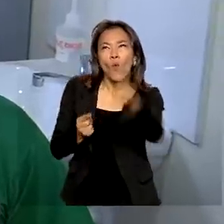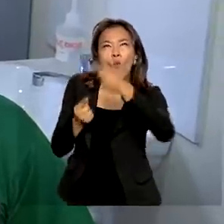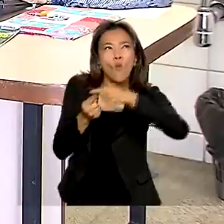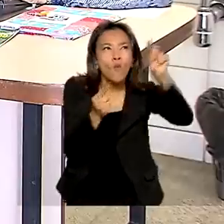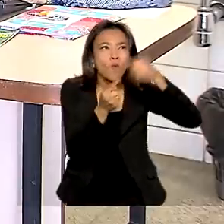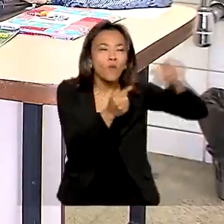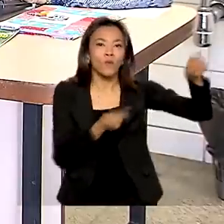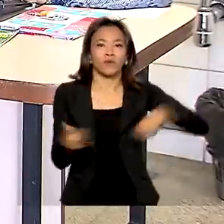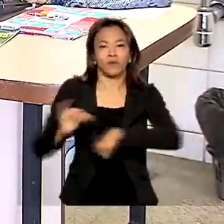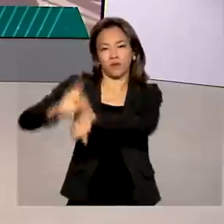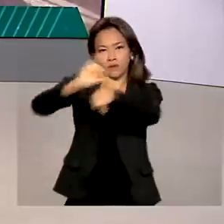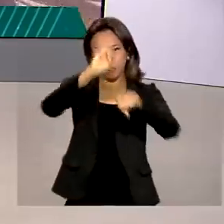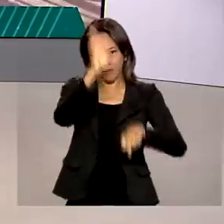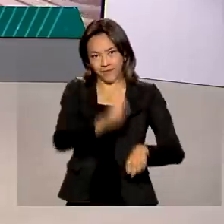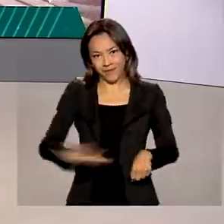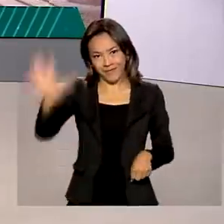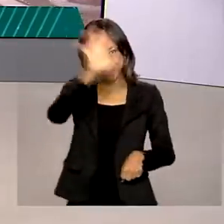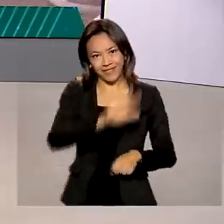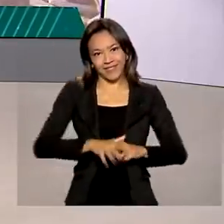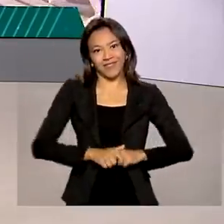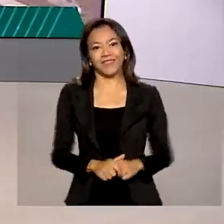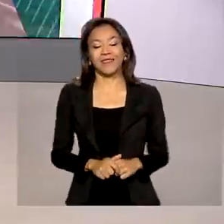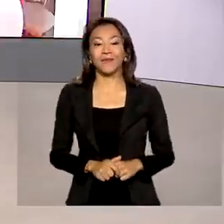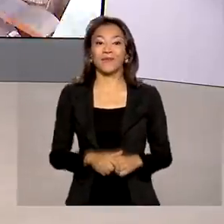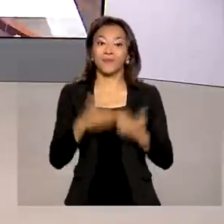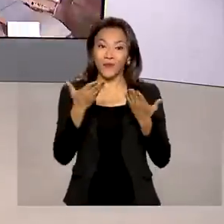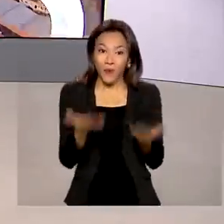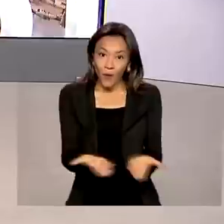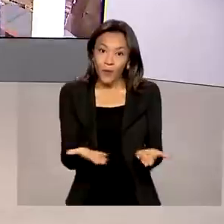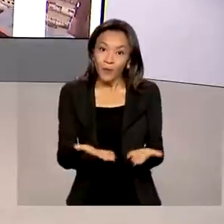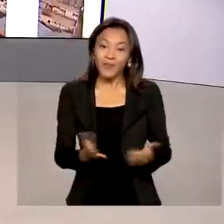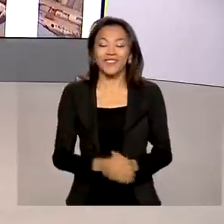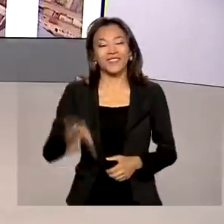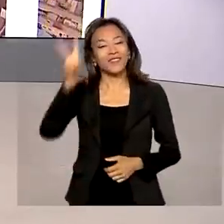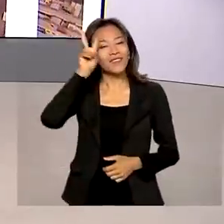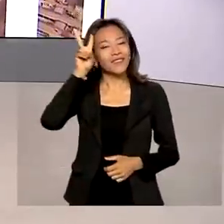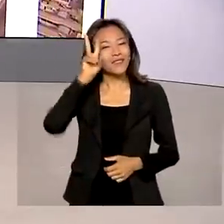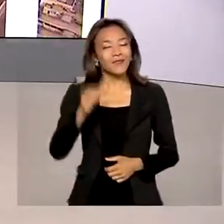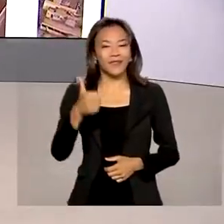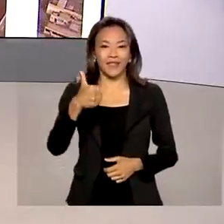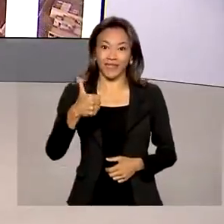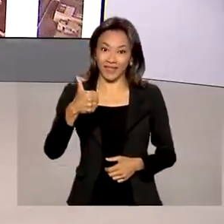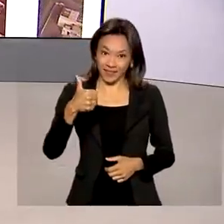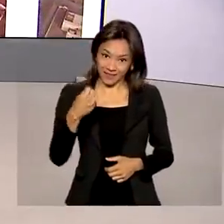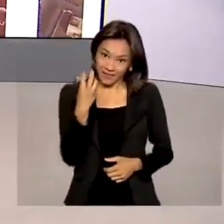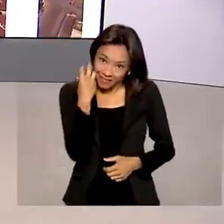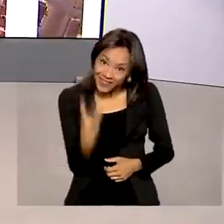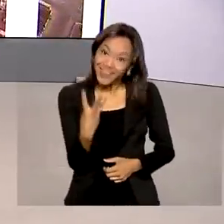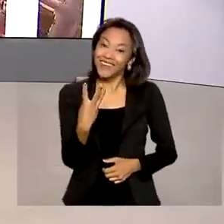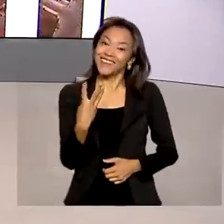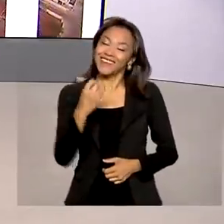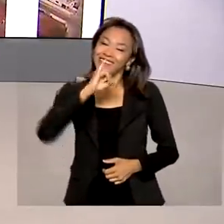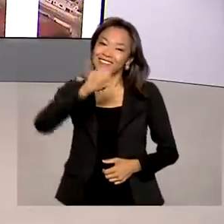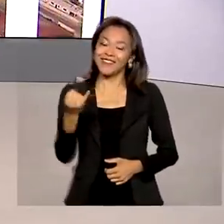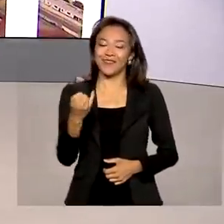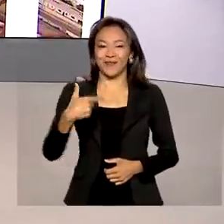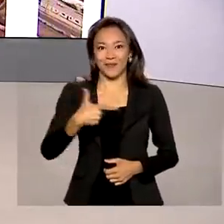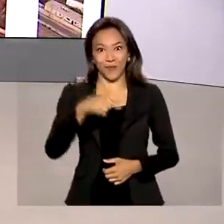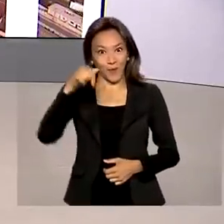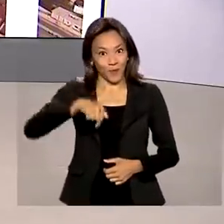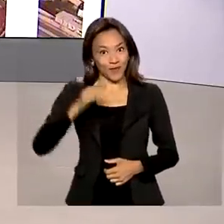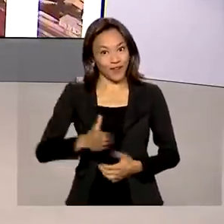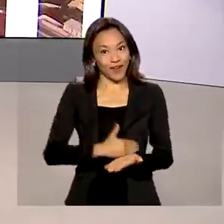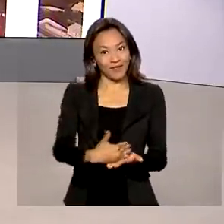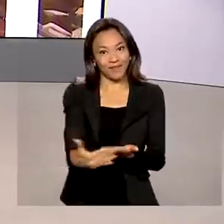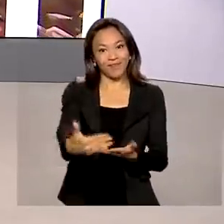grandes centros. O Brasil em dia desta segunda-feira, 3 de janeiro. Primeiro dia útil do ano